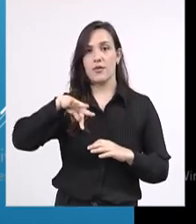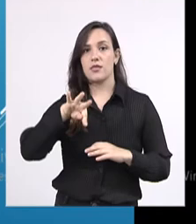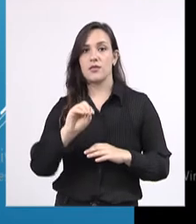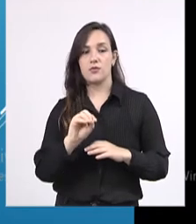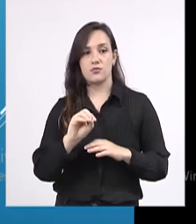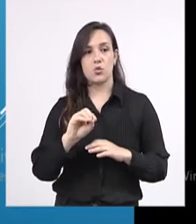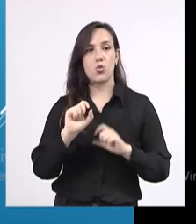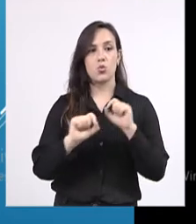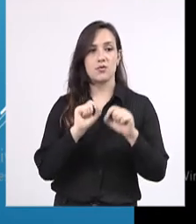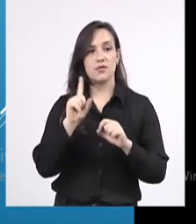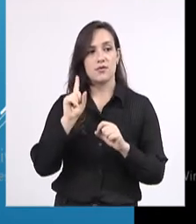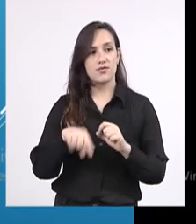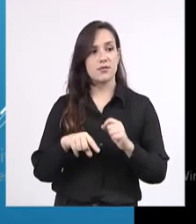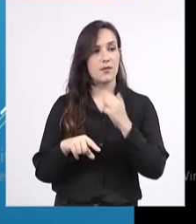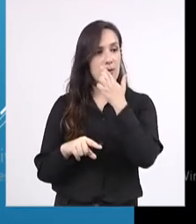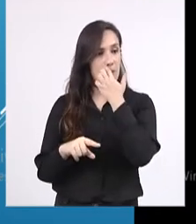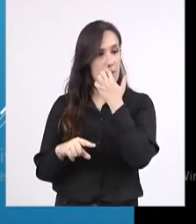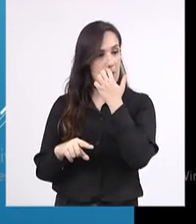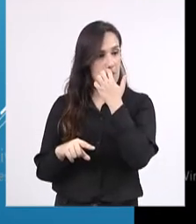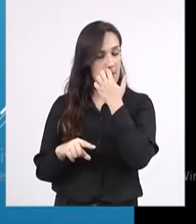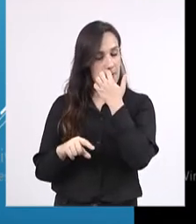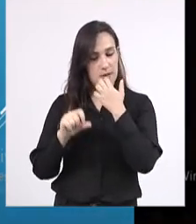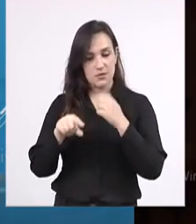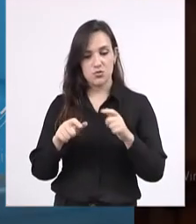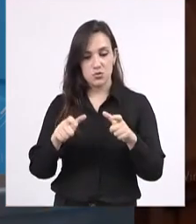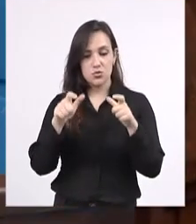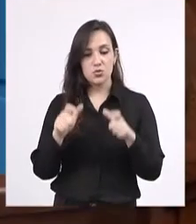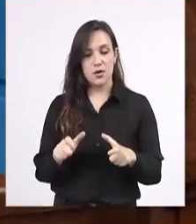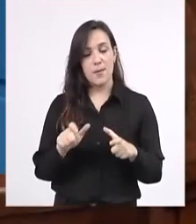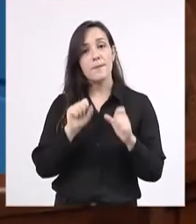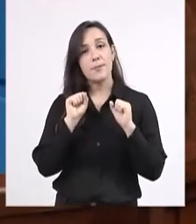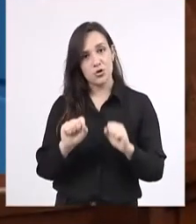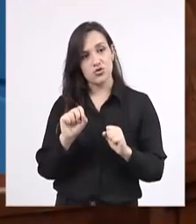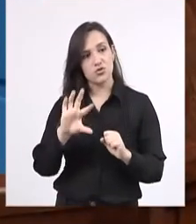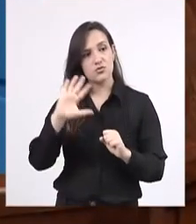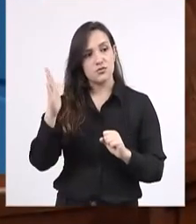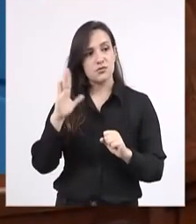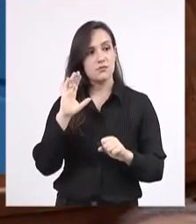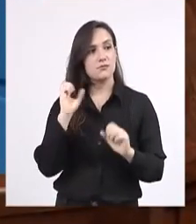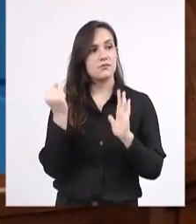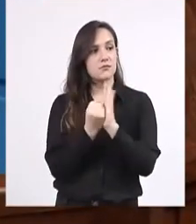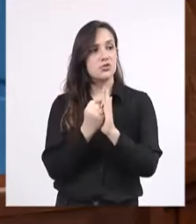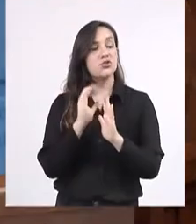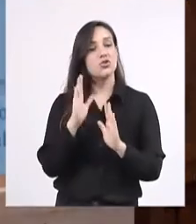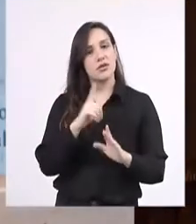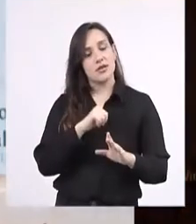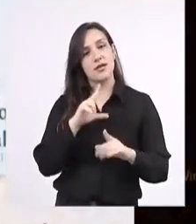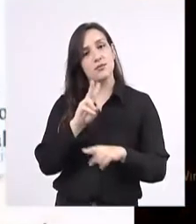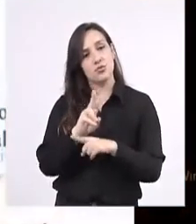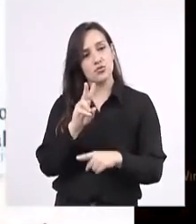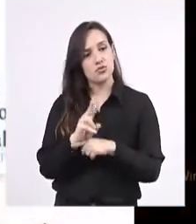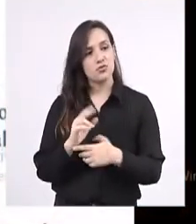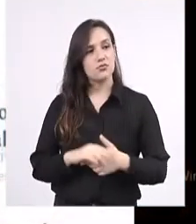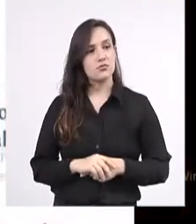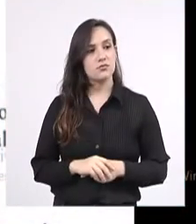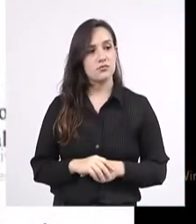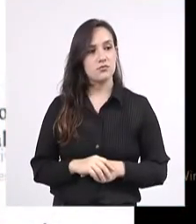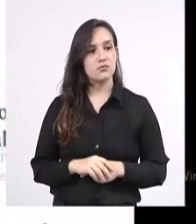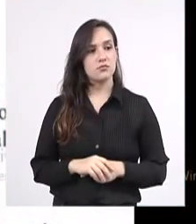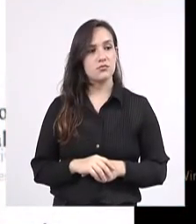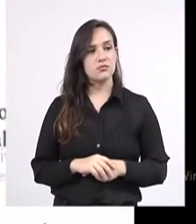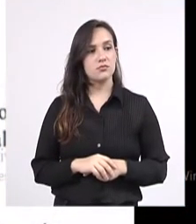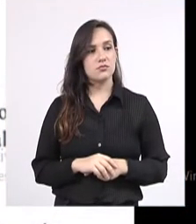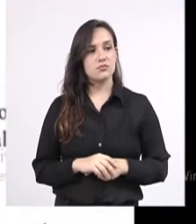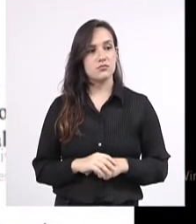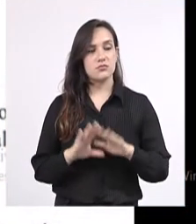esse sítio arqueológico sujeito ao tombamento já estará protegido. E foi o que aconteceu